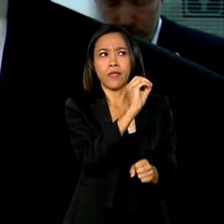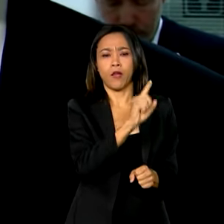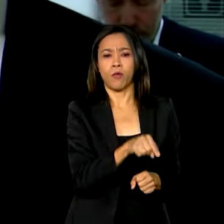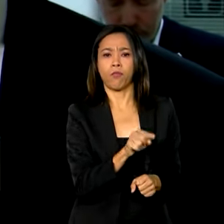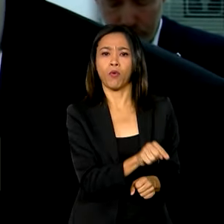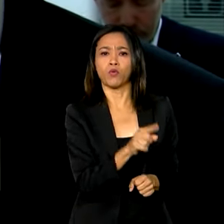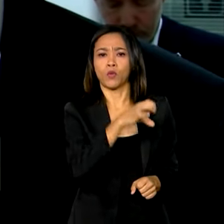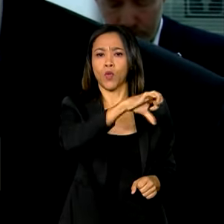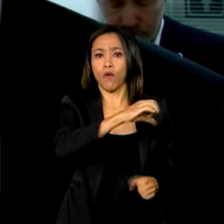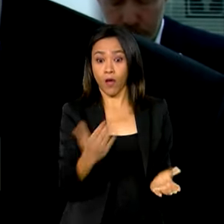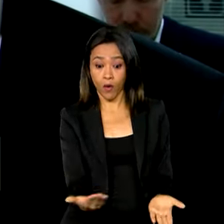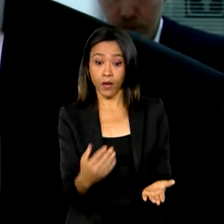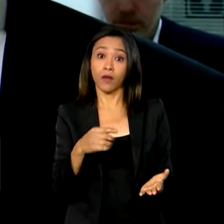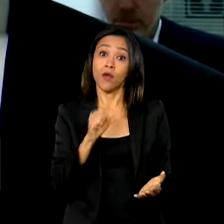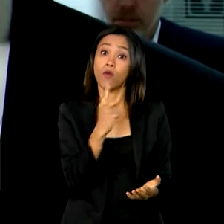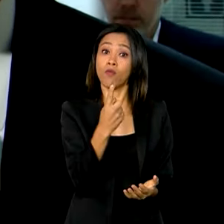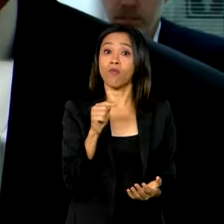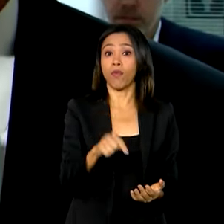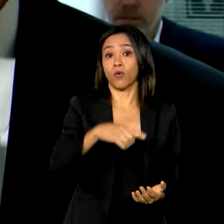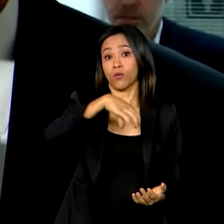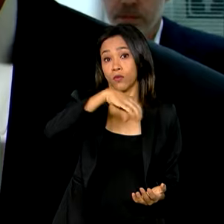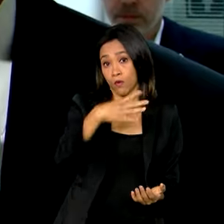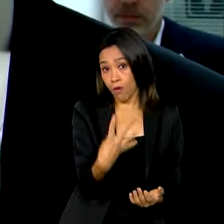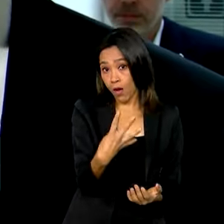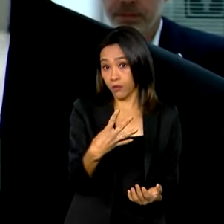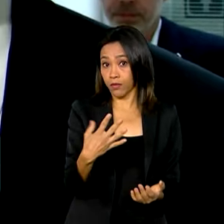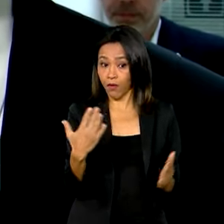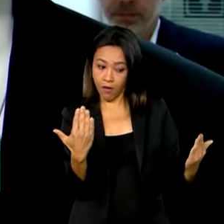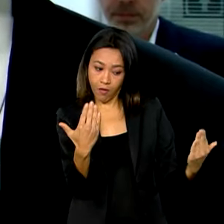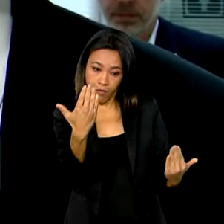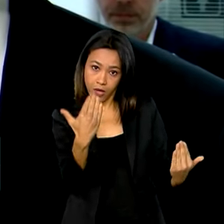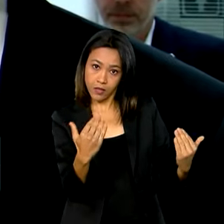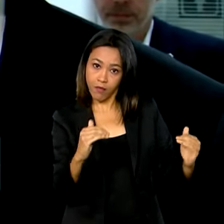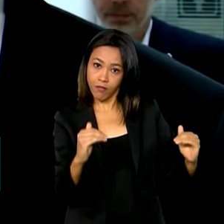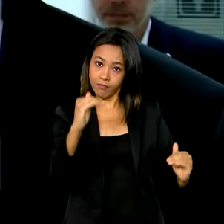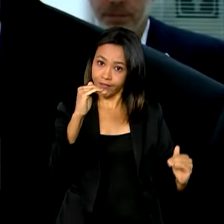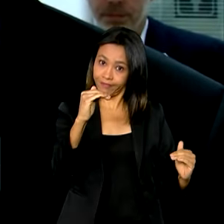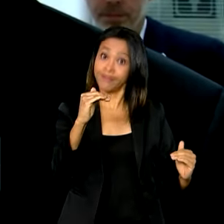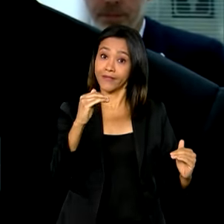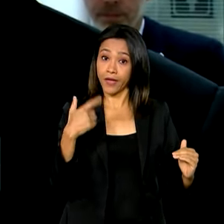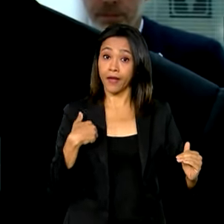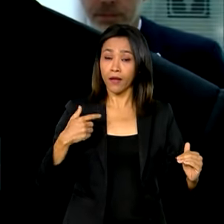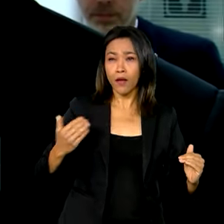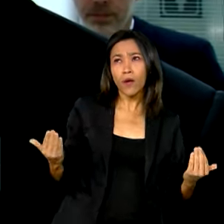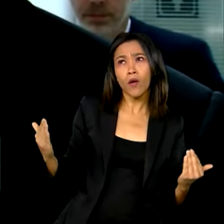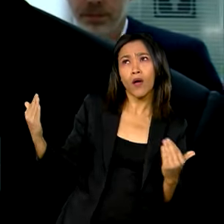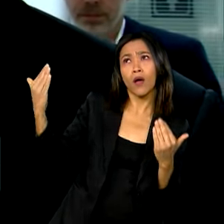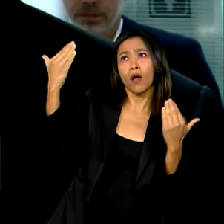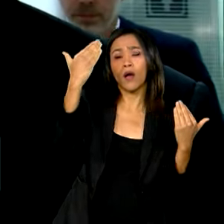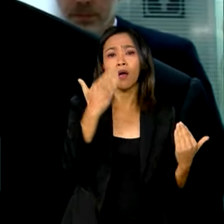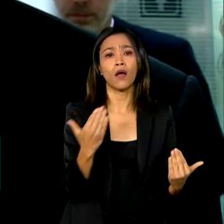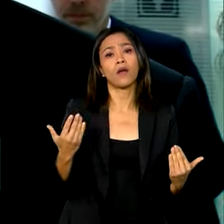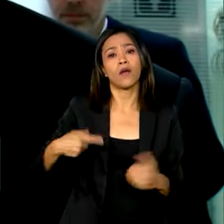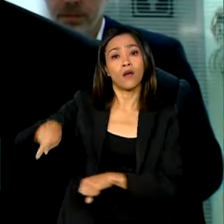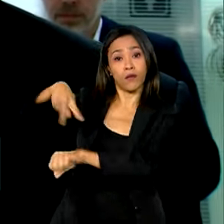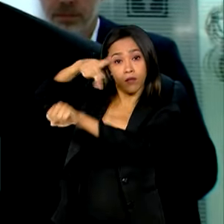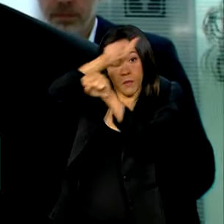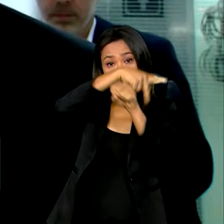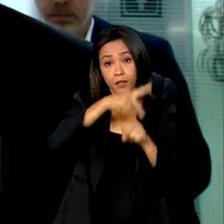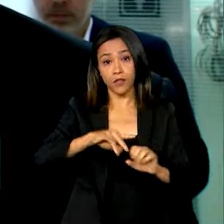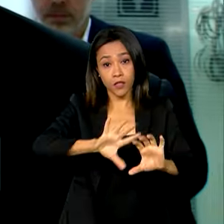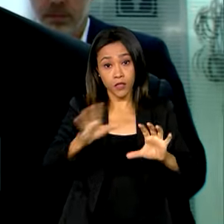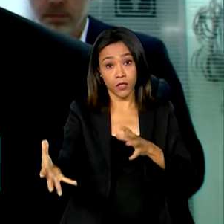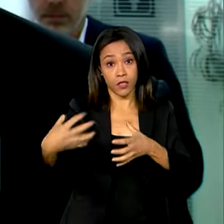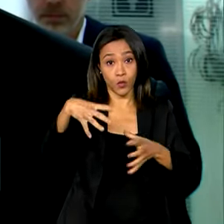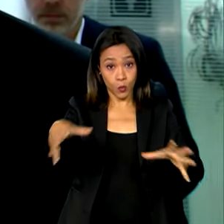1,4%. O segundo, comparativo desempenho com os demais países do G20. Nós fomos